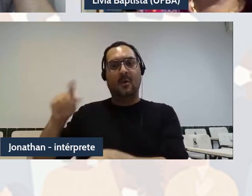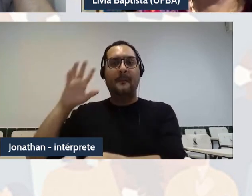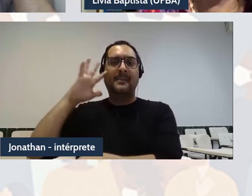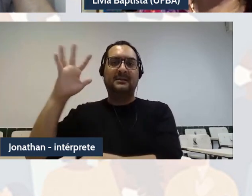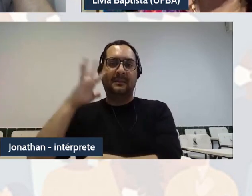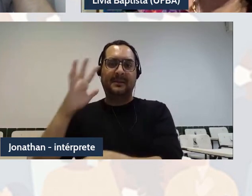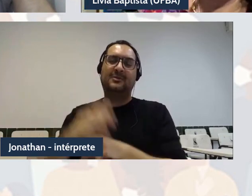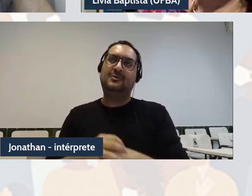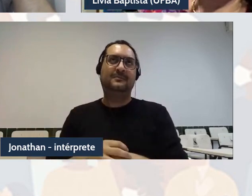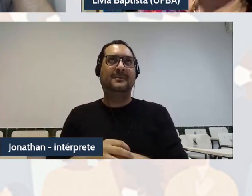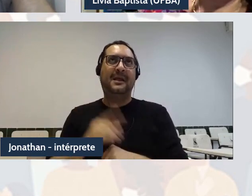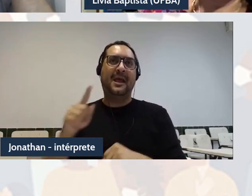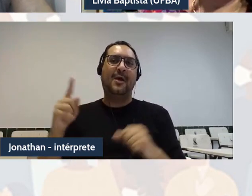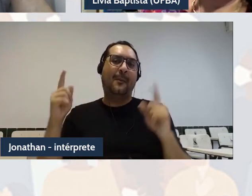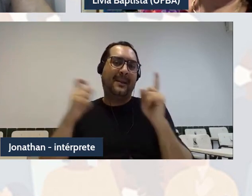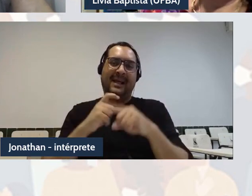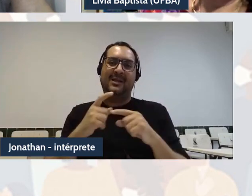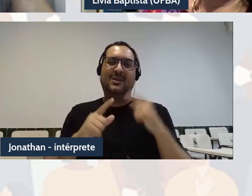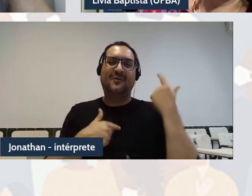complicada, não vou falar muito, não.